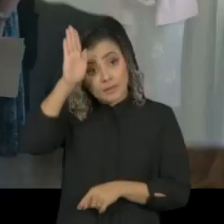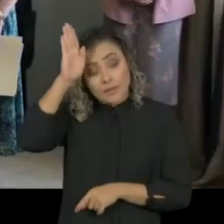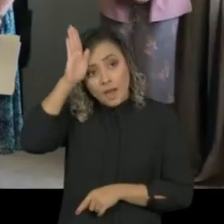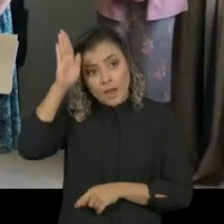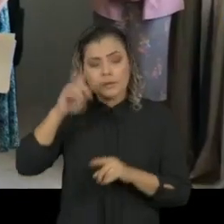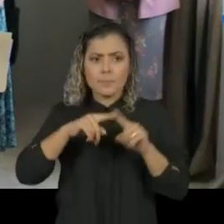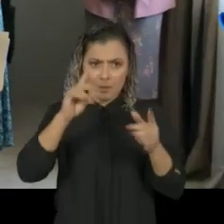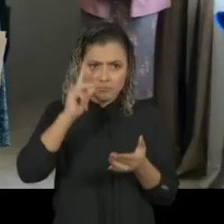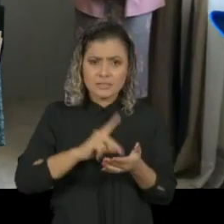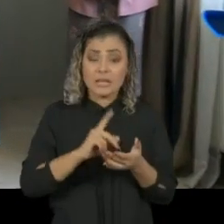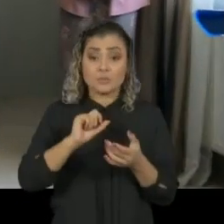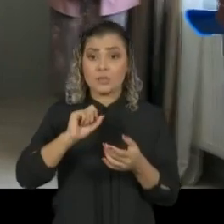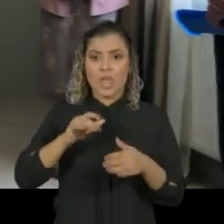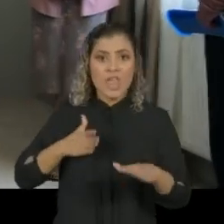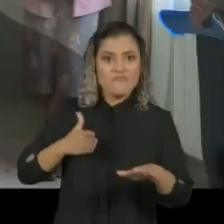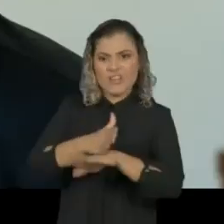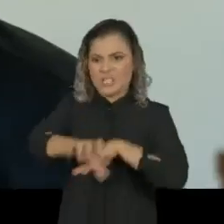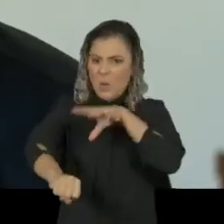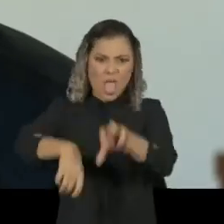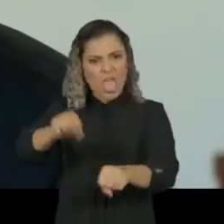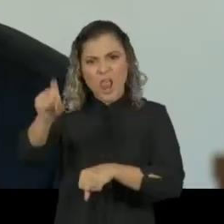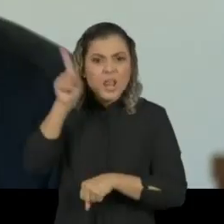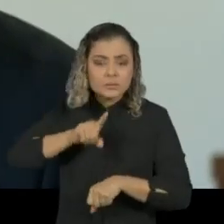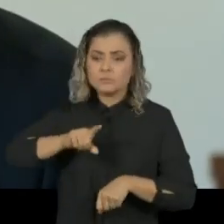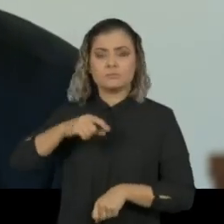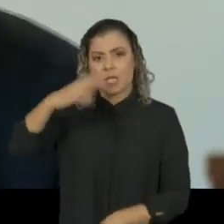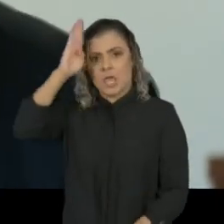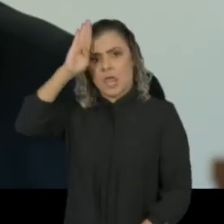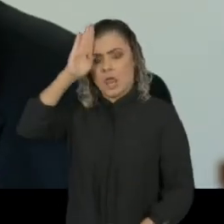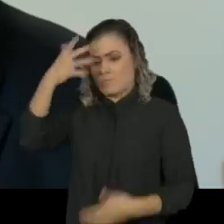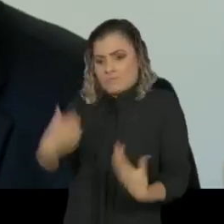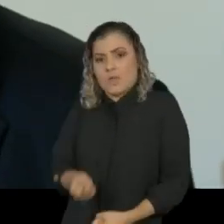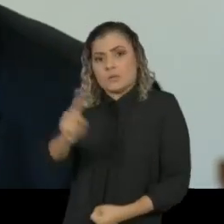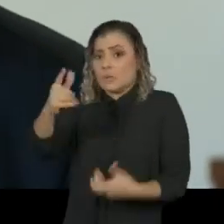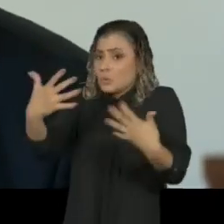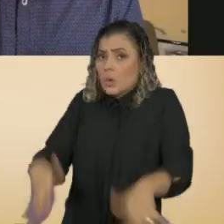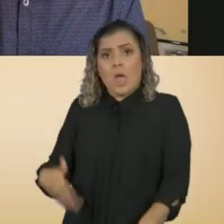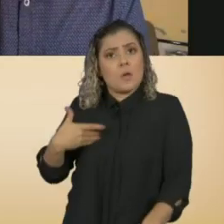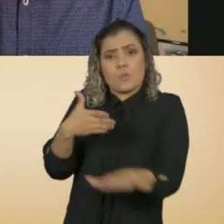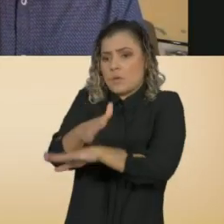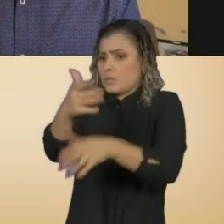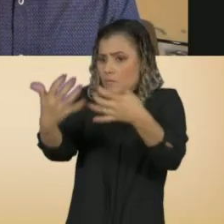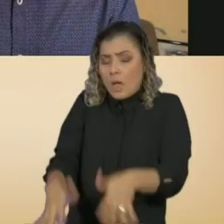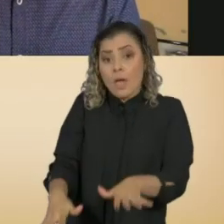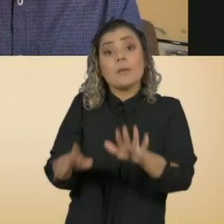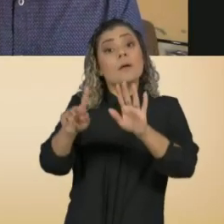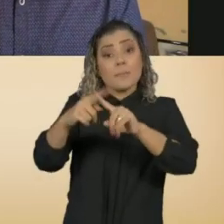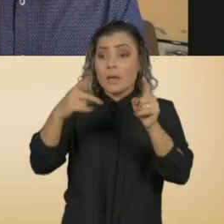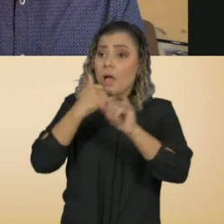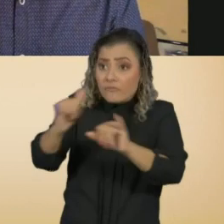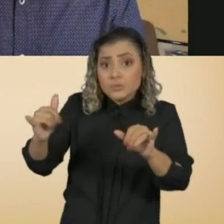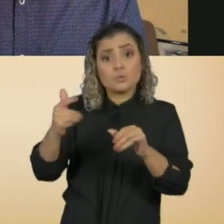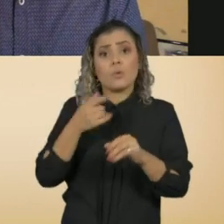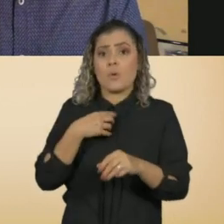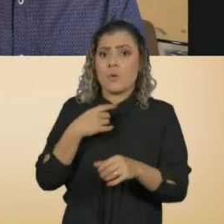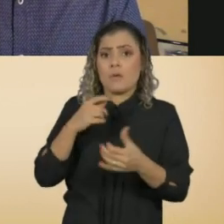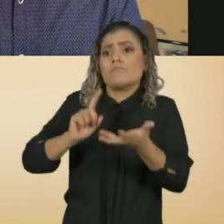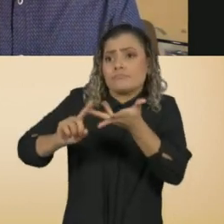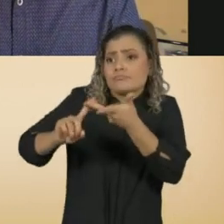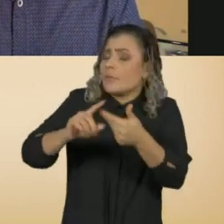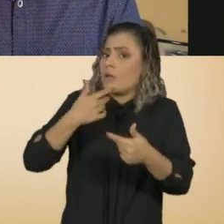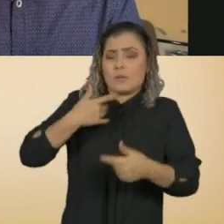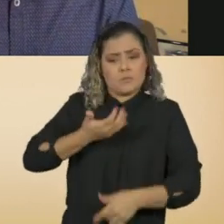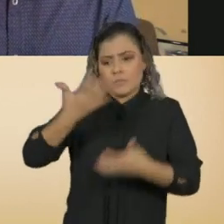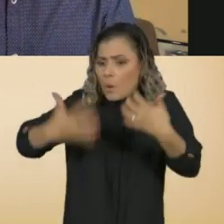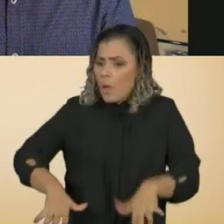contrário à invasão, e ele não queria ir. Ele chegou a negar algumas vezes essa